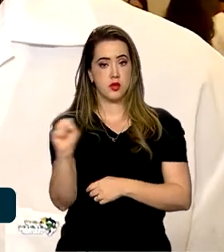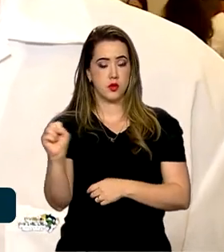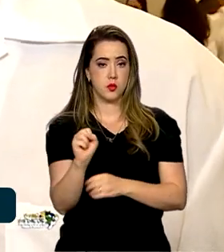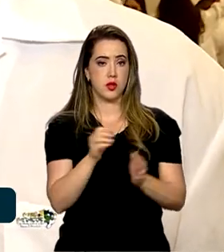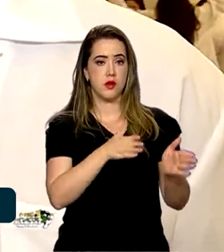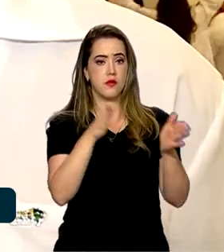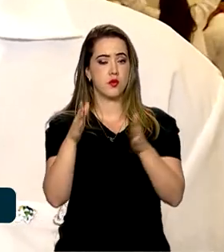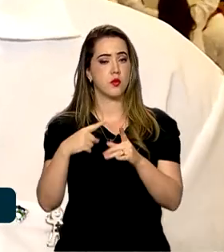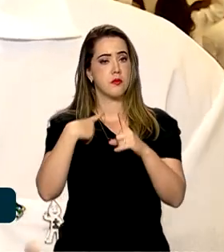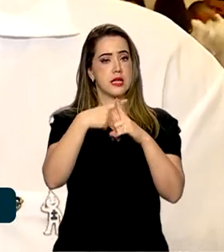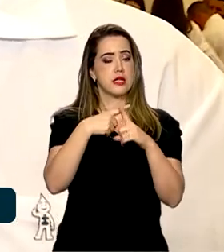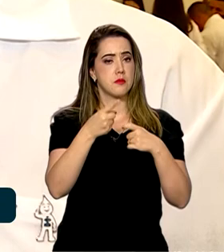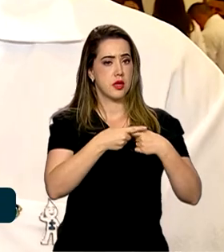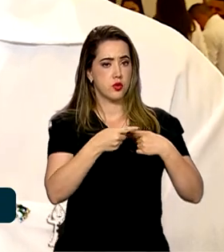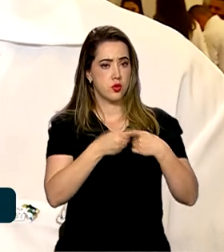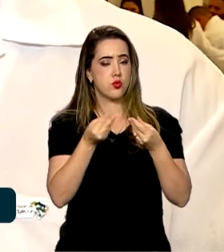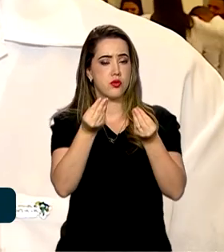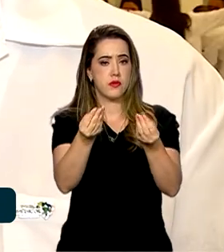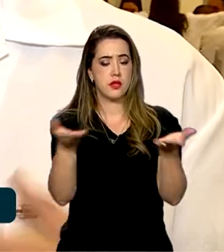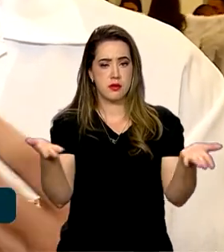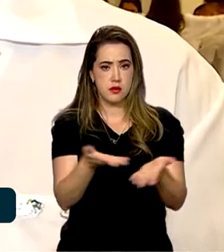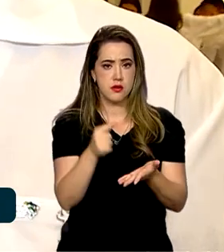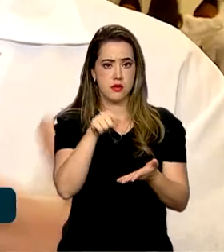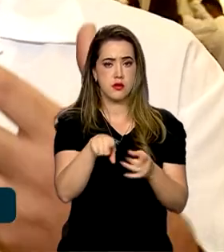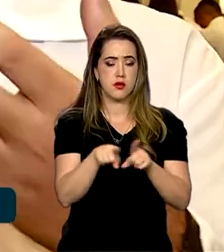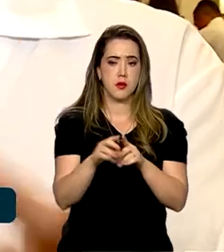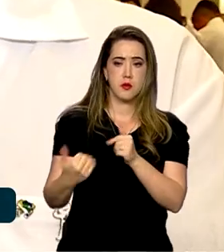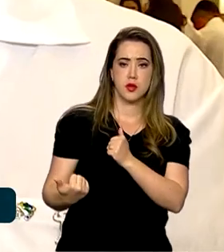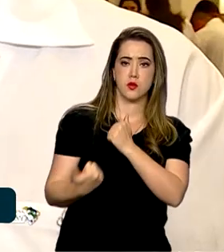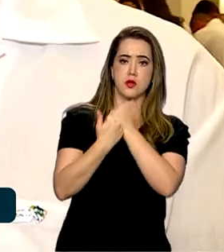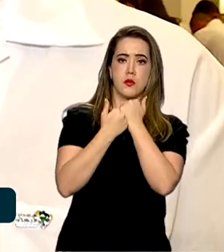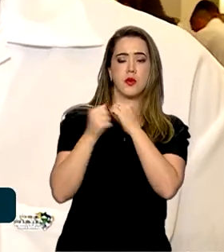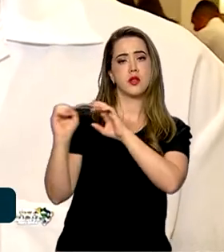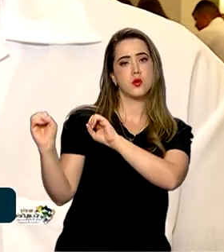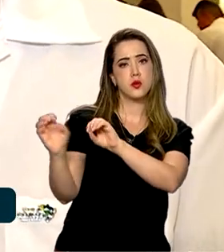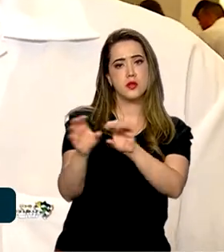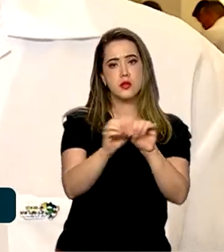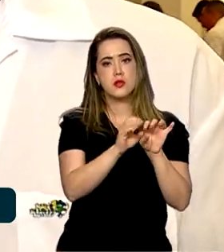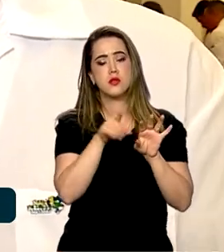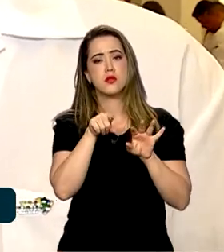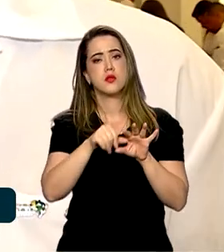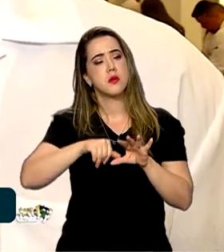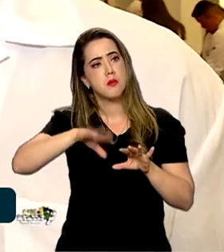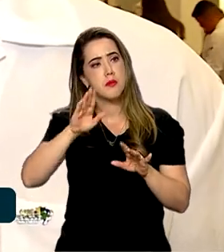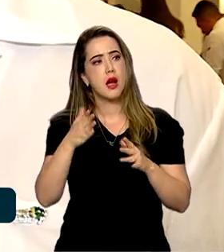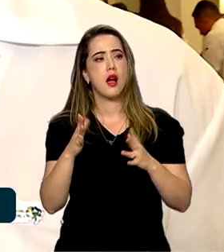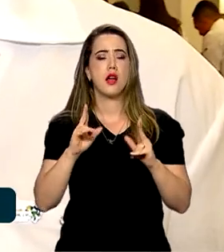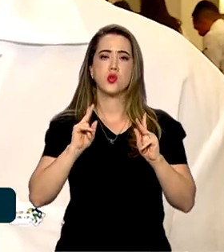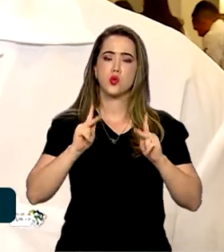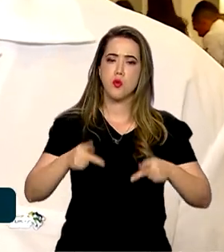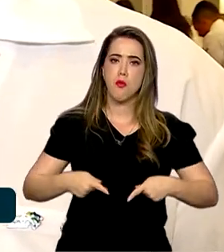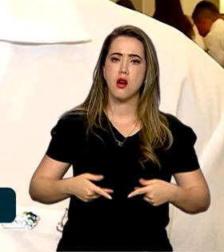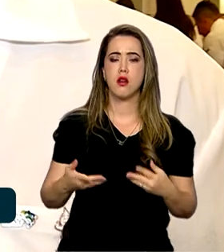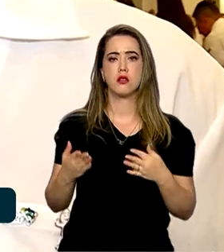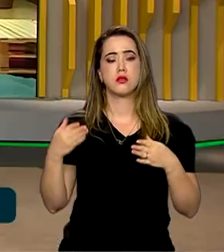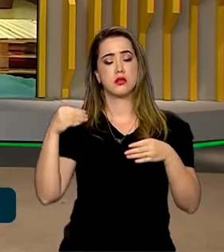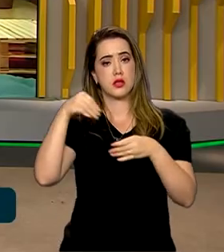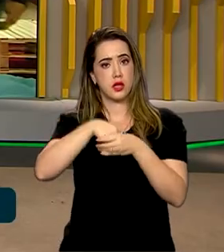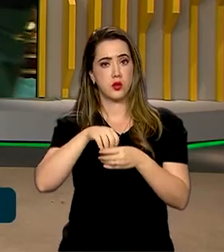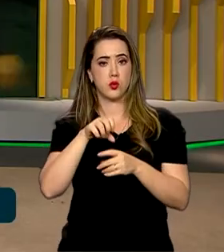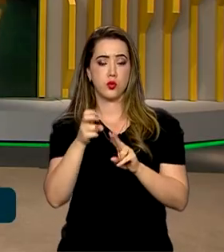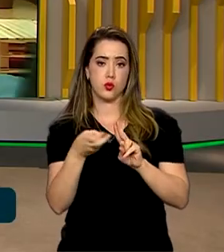do Mais Médico, ele está para isso também, para nos apoiar e nos ensinar a ser mais humanos ainda dentro do SUS.